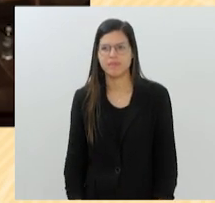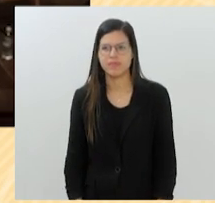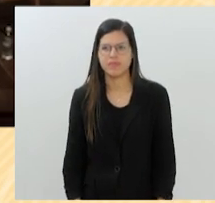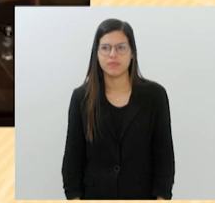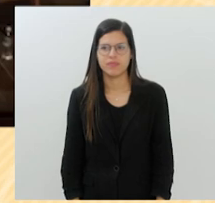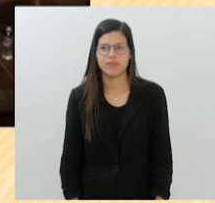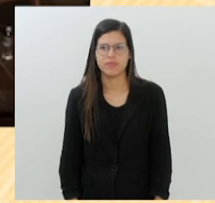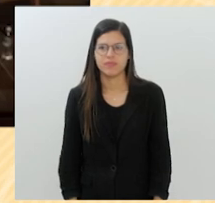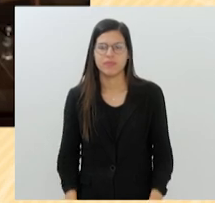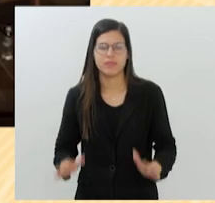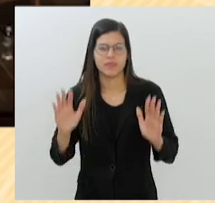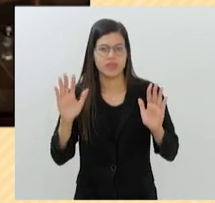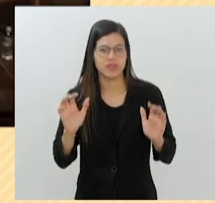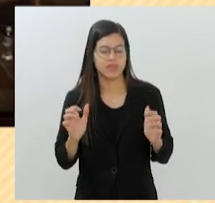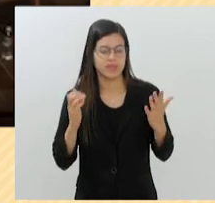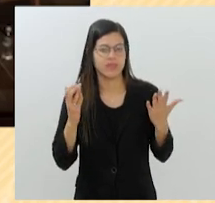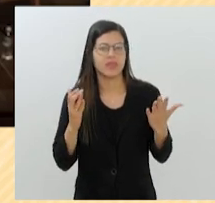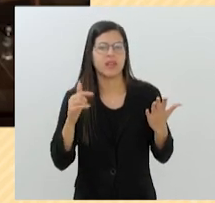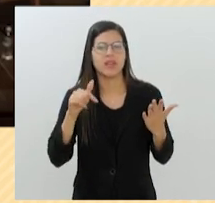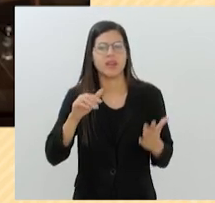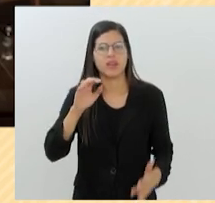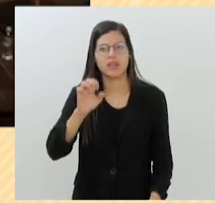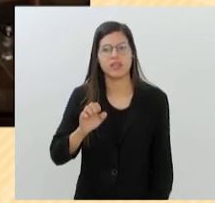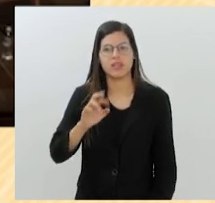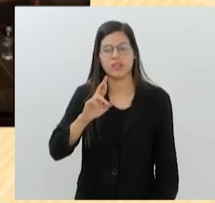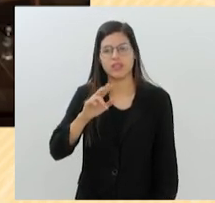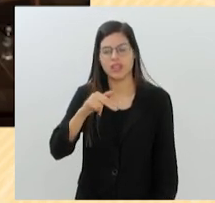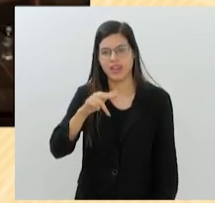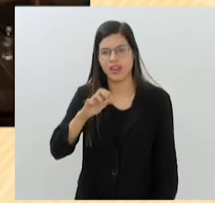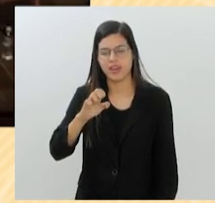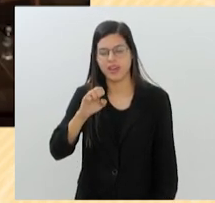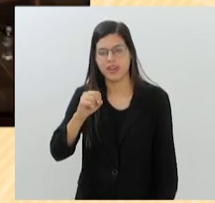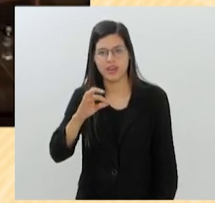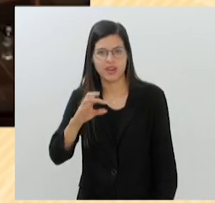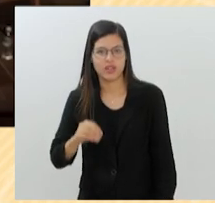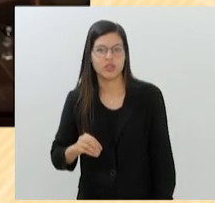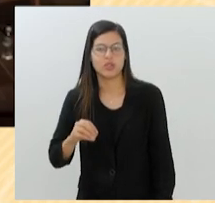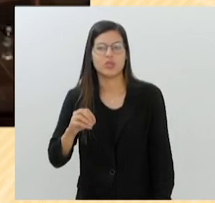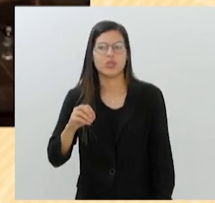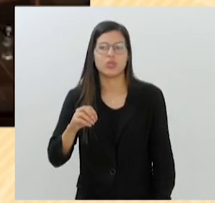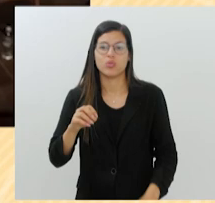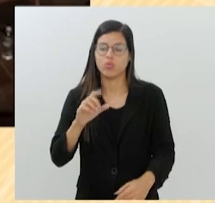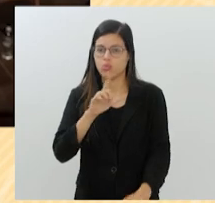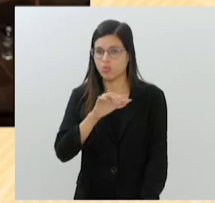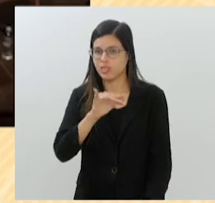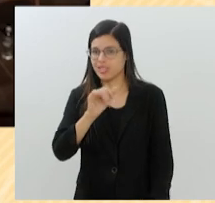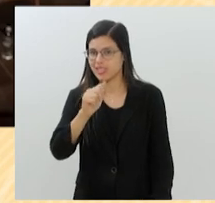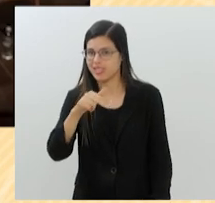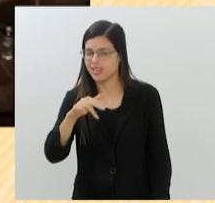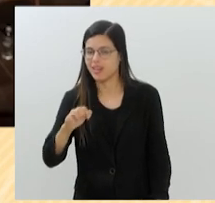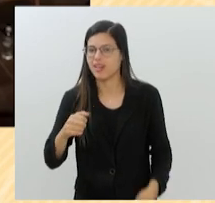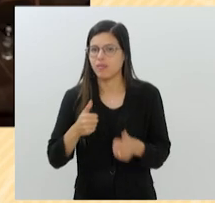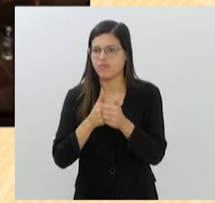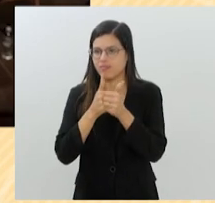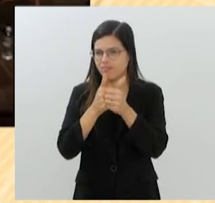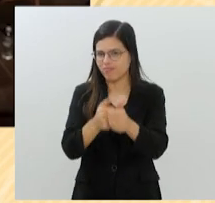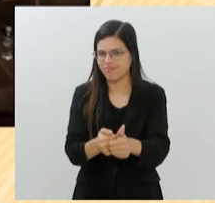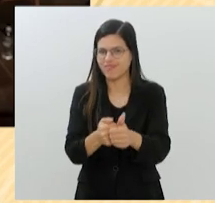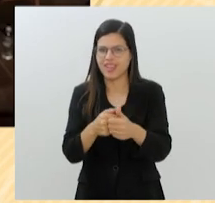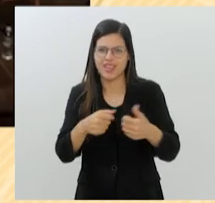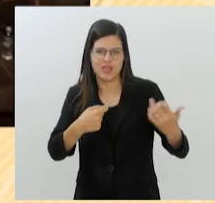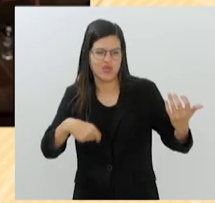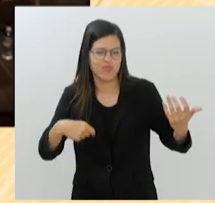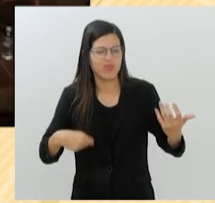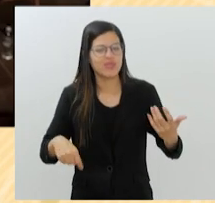Em celebração de Ernesto Nazaré e Chiquinha Gonzaga, Luciana é acompanhada de mestres chorões em uma noite de música